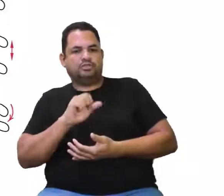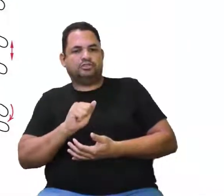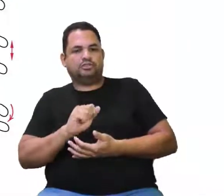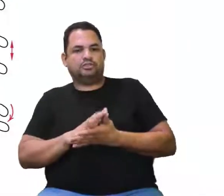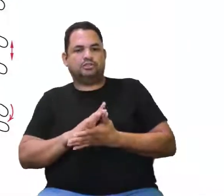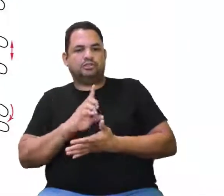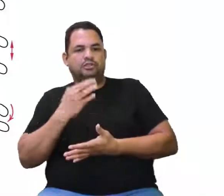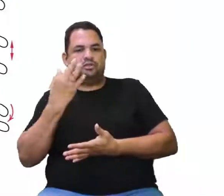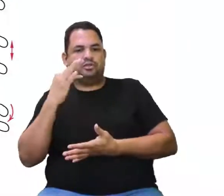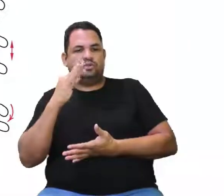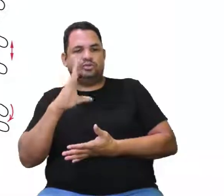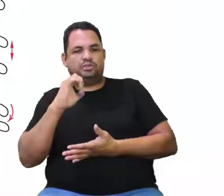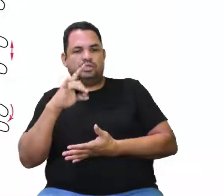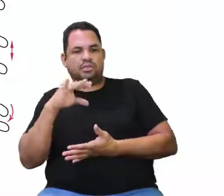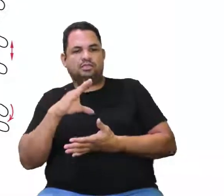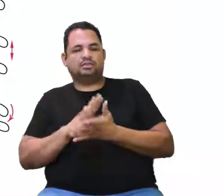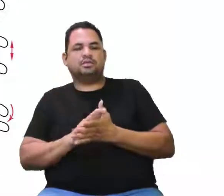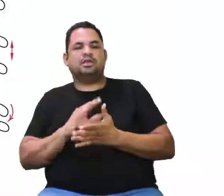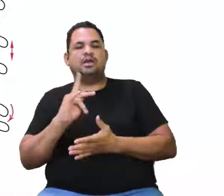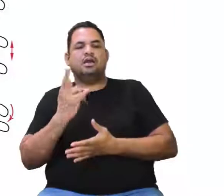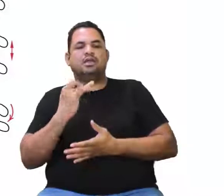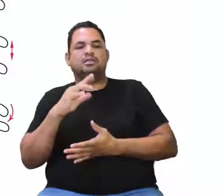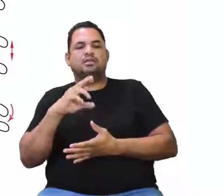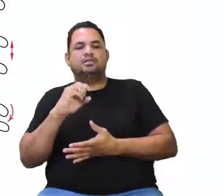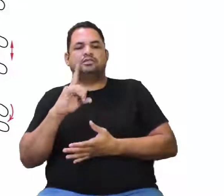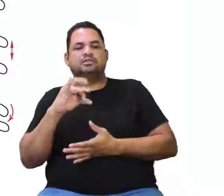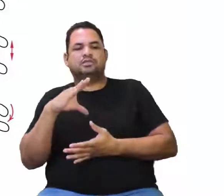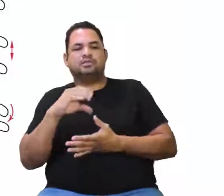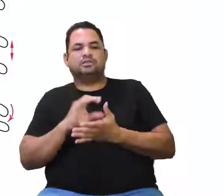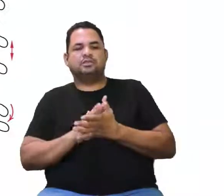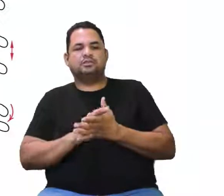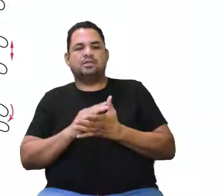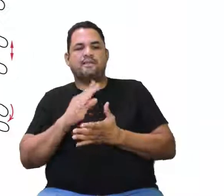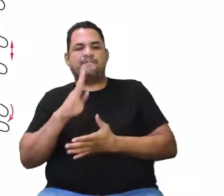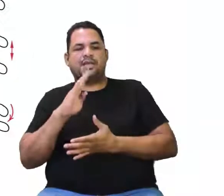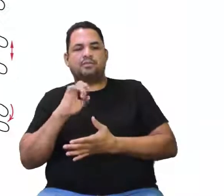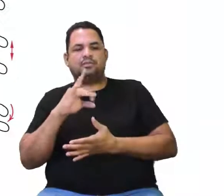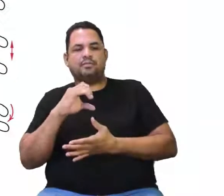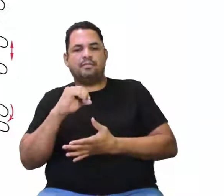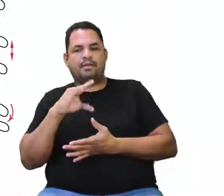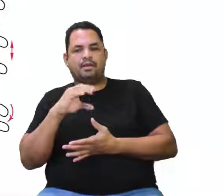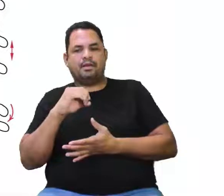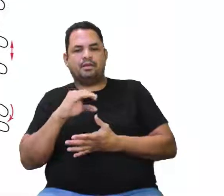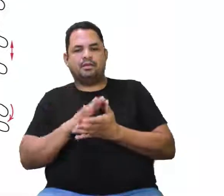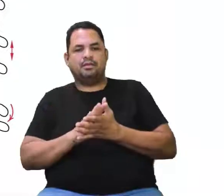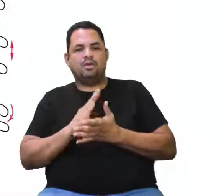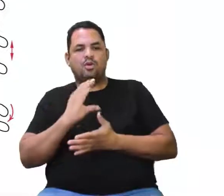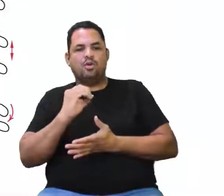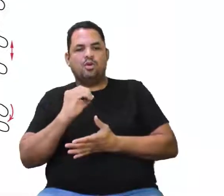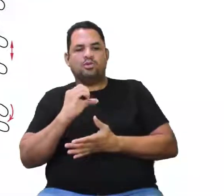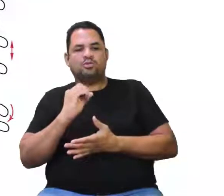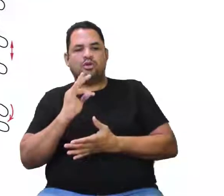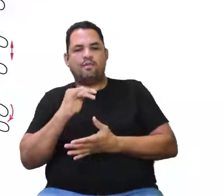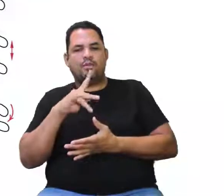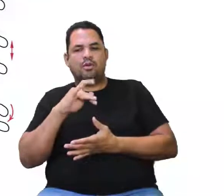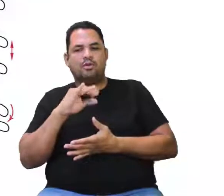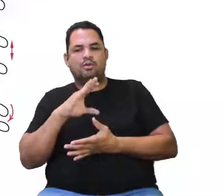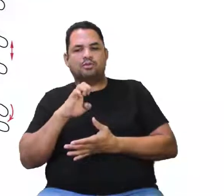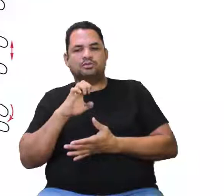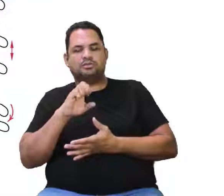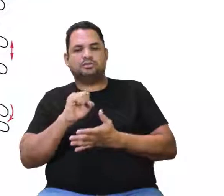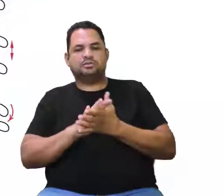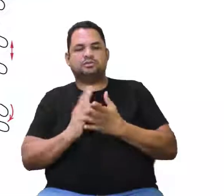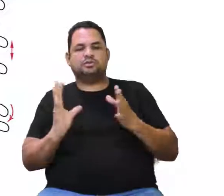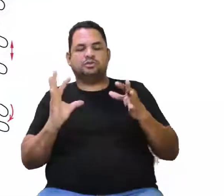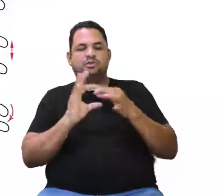dociática, a hérnia de disco, o bico de papagaio, a osteoporose, tudo associado aí